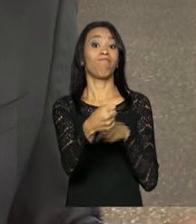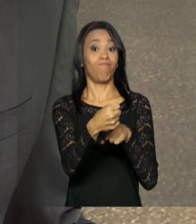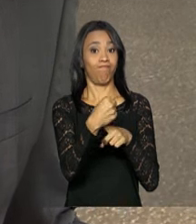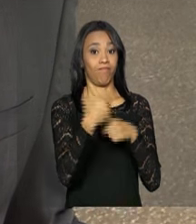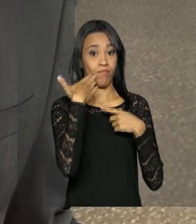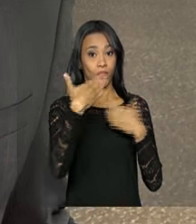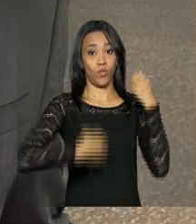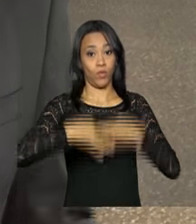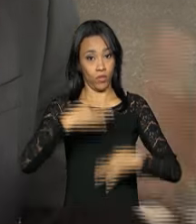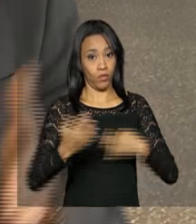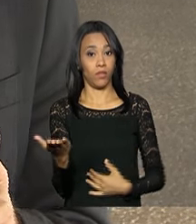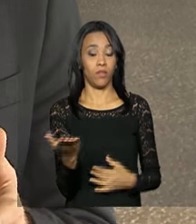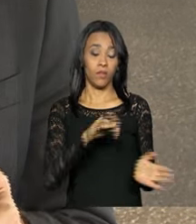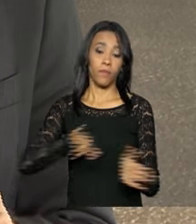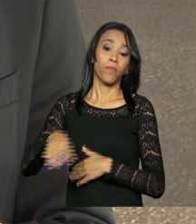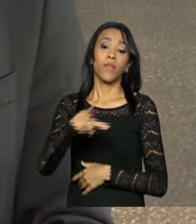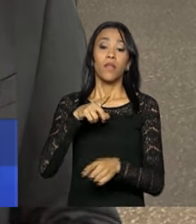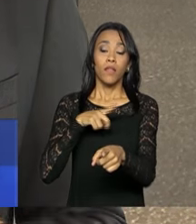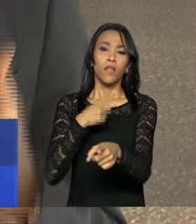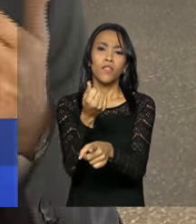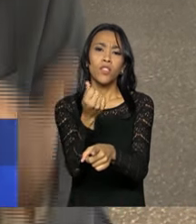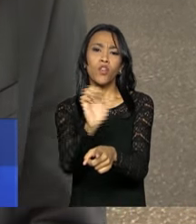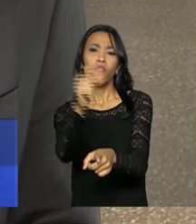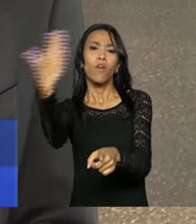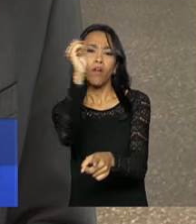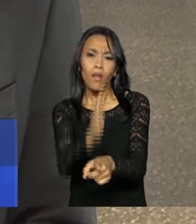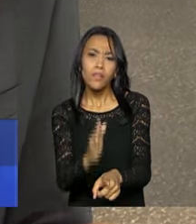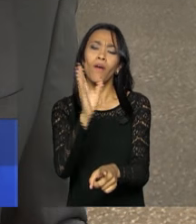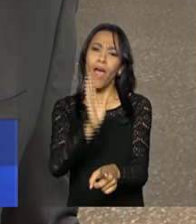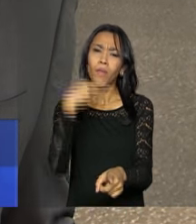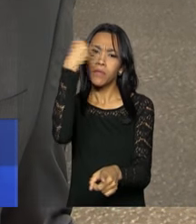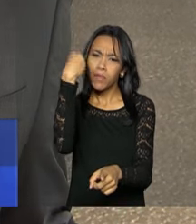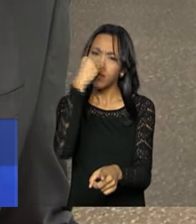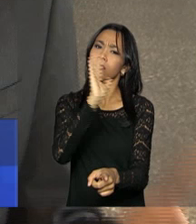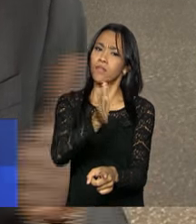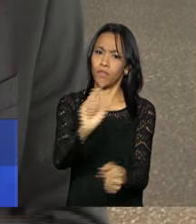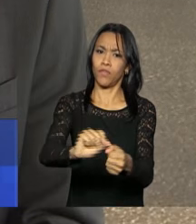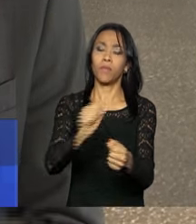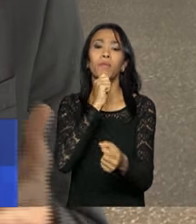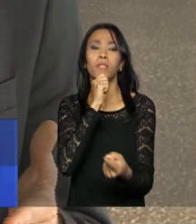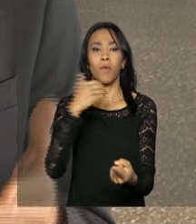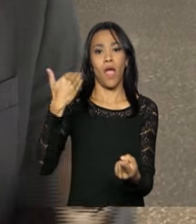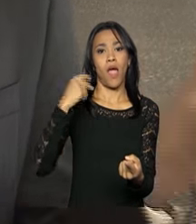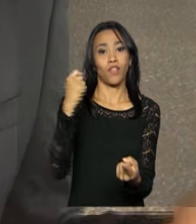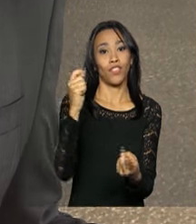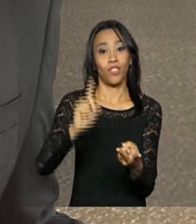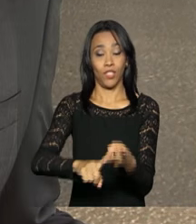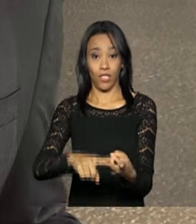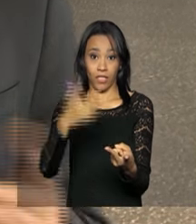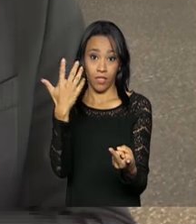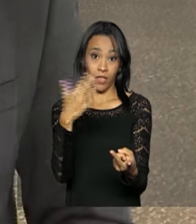Regularizar recursos mantidos no exterior é uma experiência que já foi colocada em prática, por exemplo, pela Argentina, Turquia e